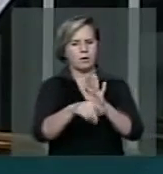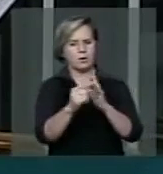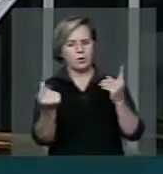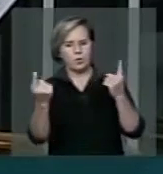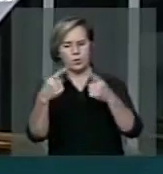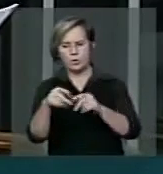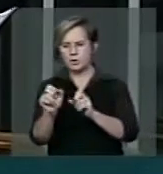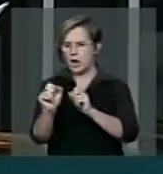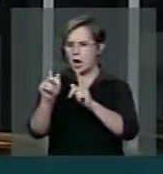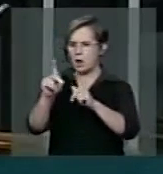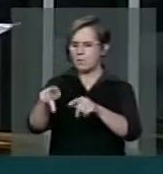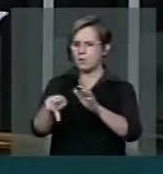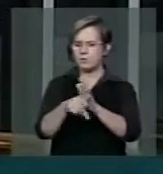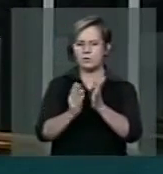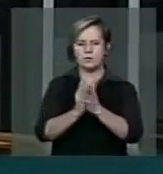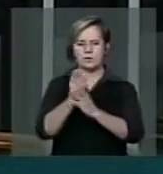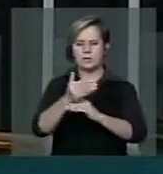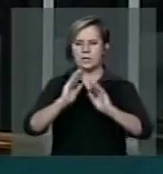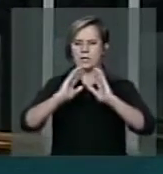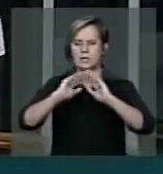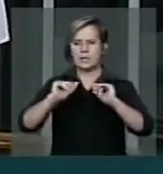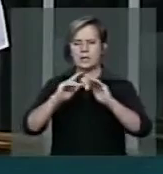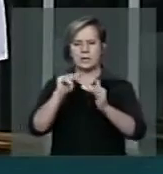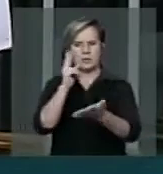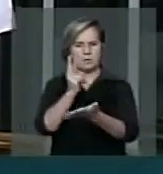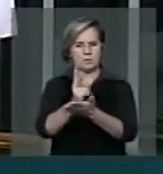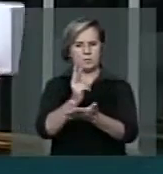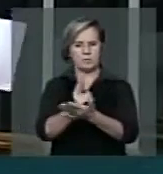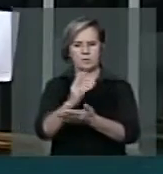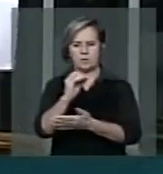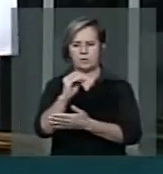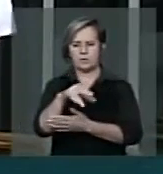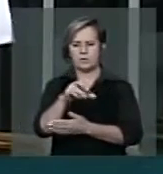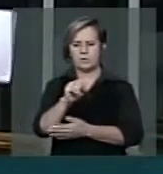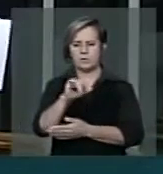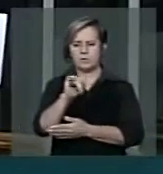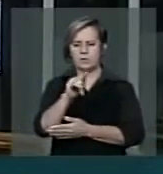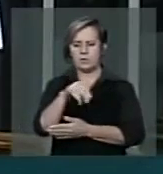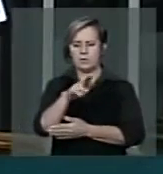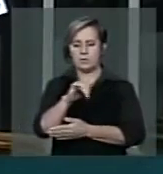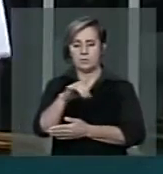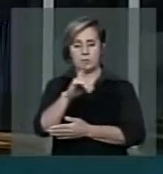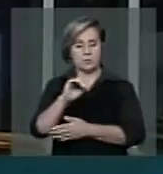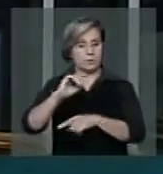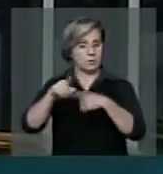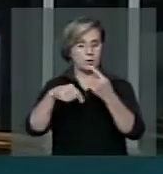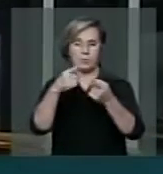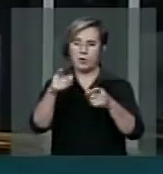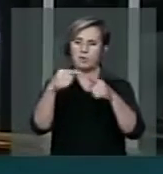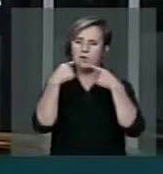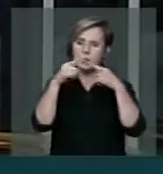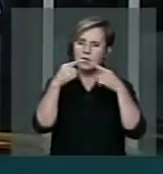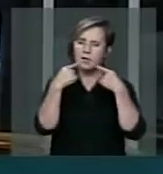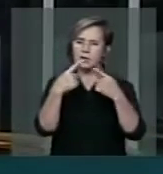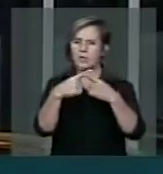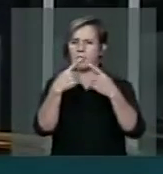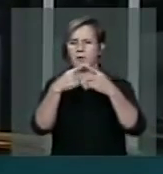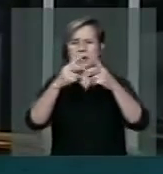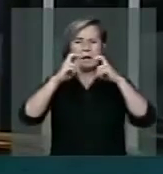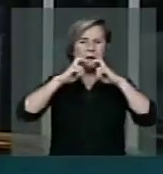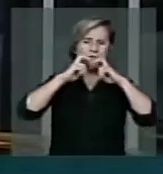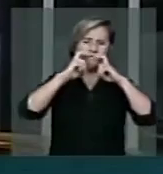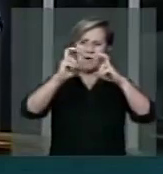aposentados através do empréstimo consignado. Aí depois você vai se queixar das revoltas, das manifestações,